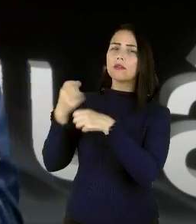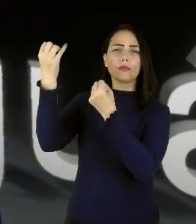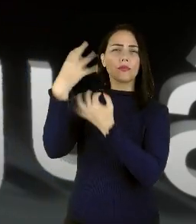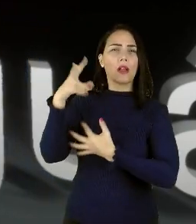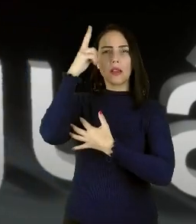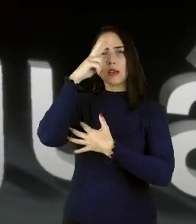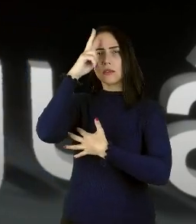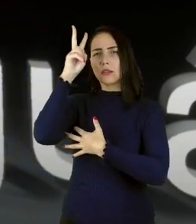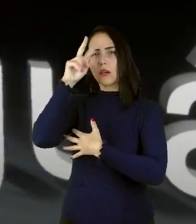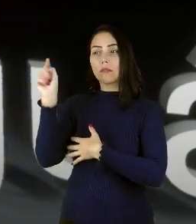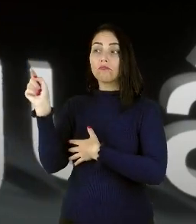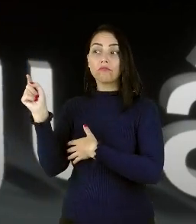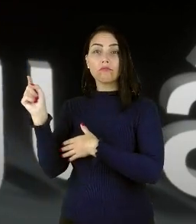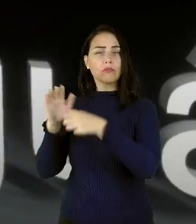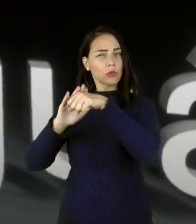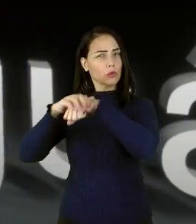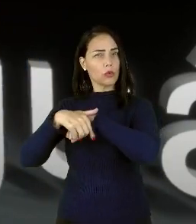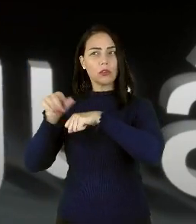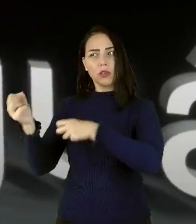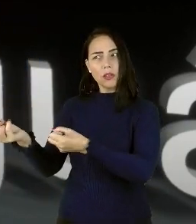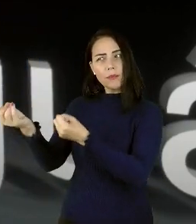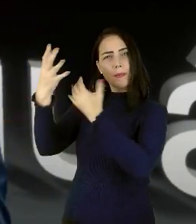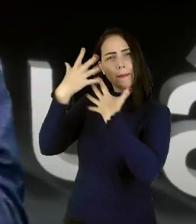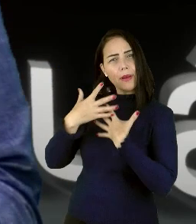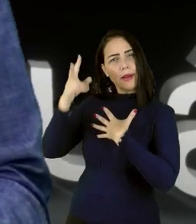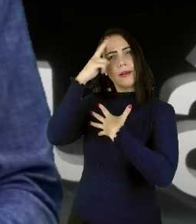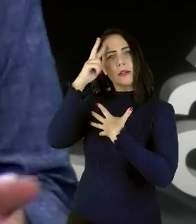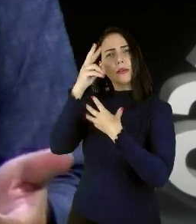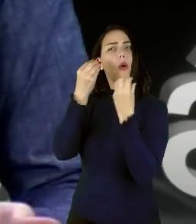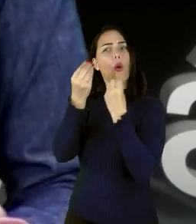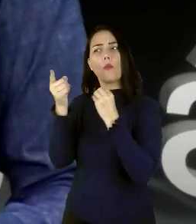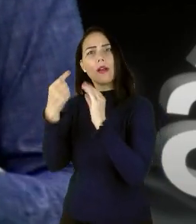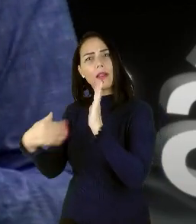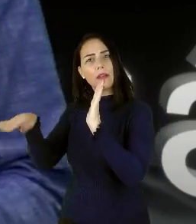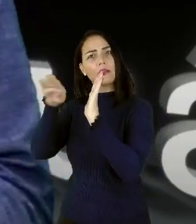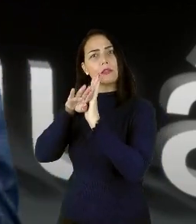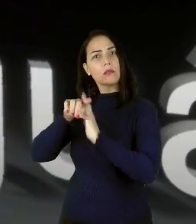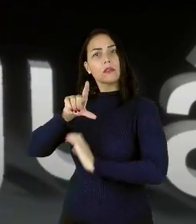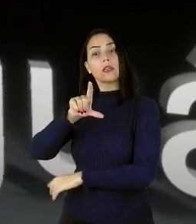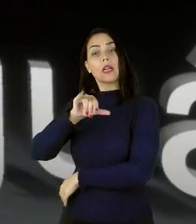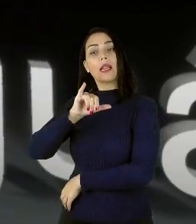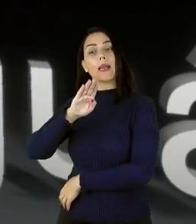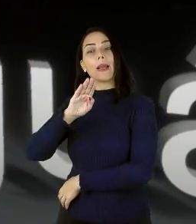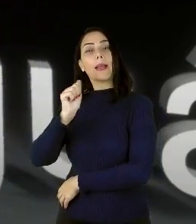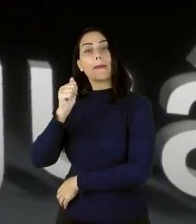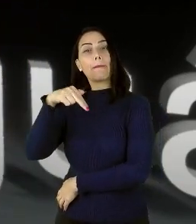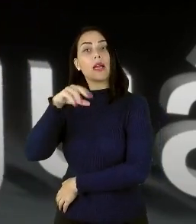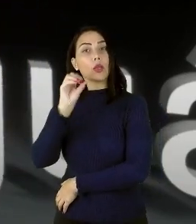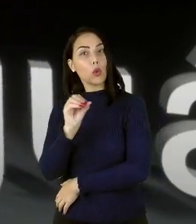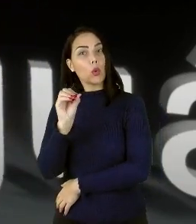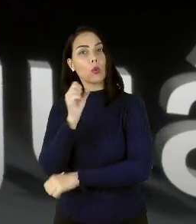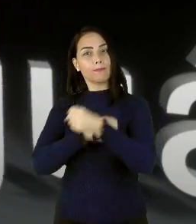histórias e naquela noite resolveu me contar sobre sua chegada ao Líbano na década de 40.